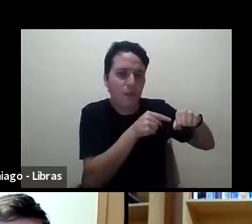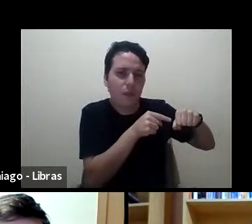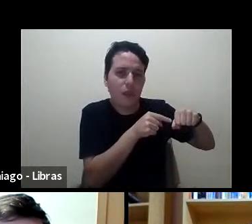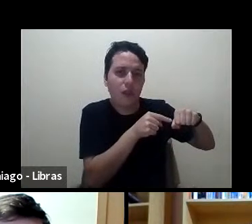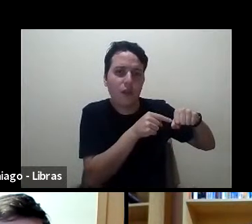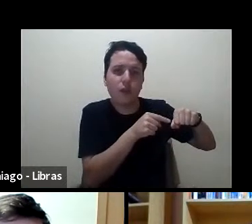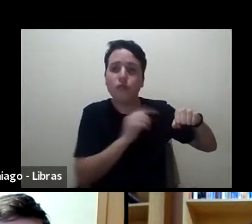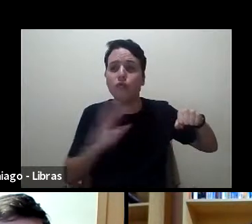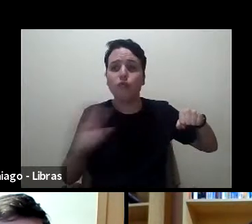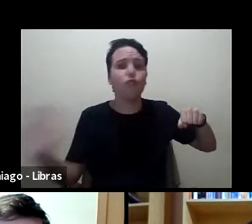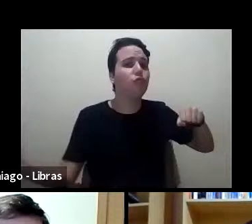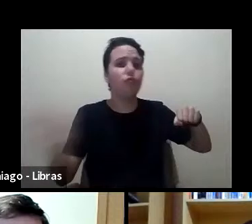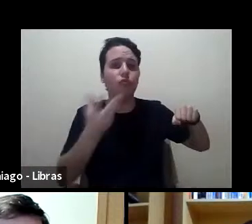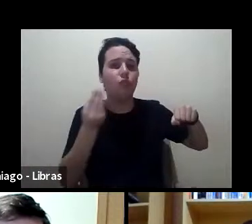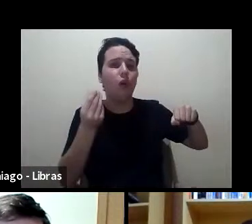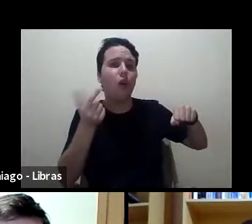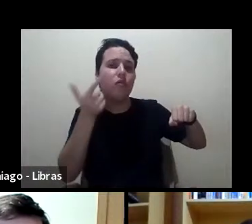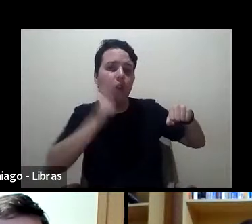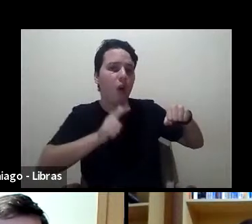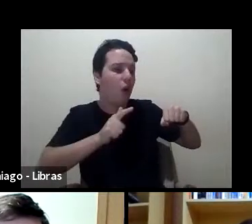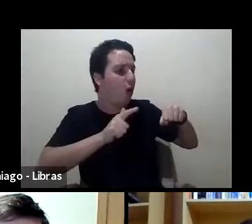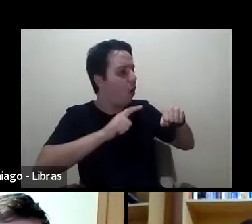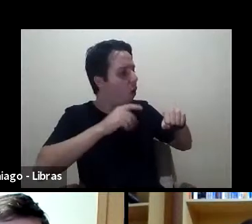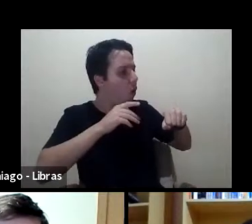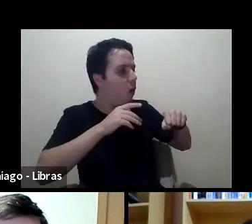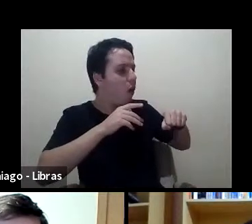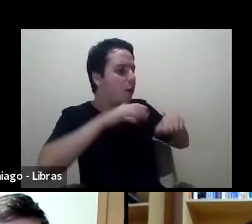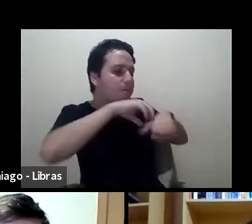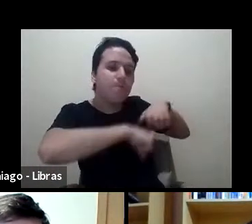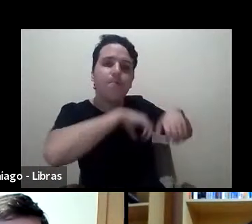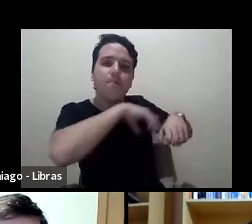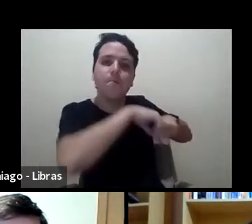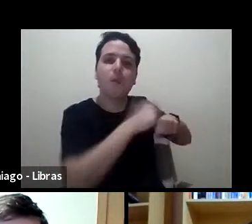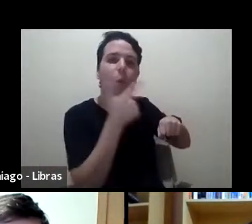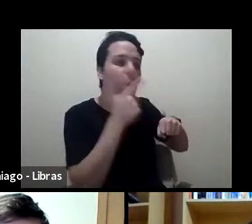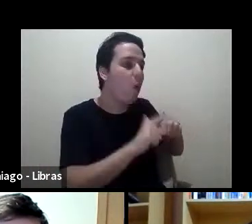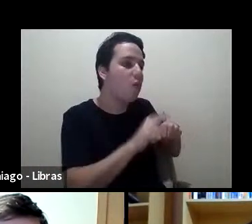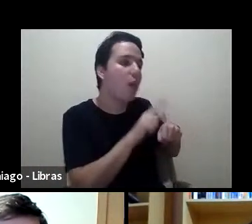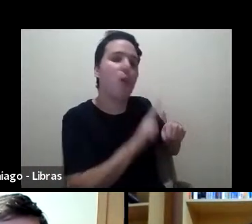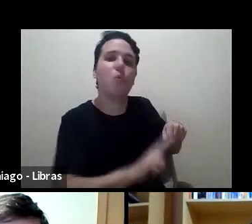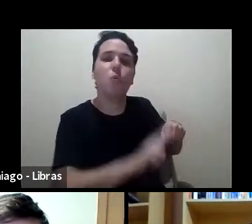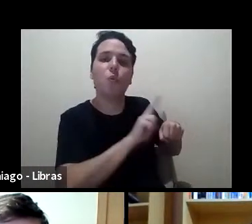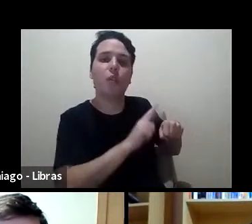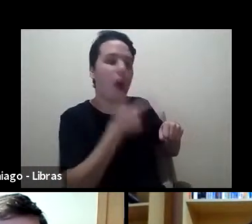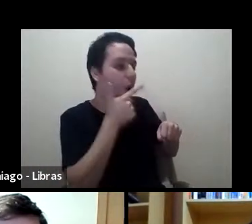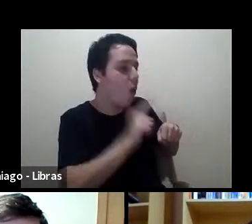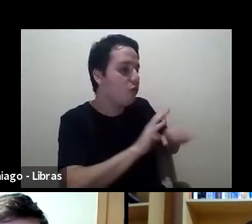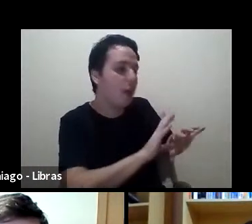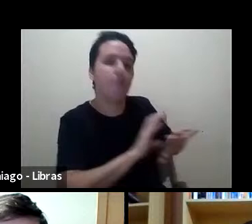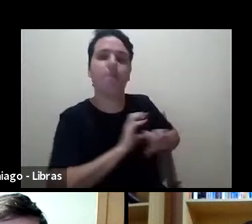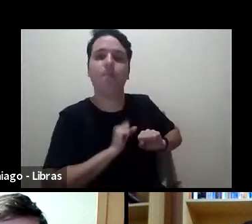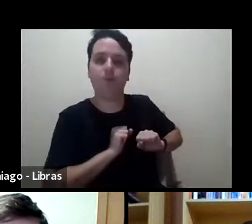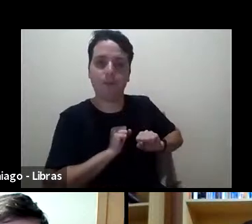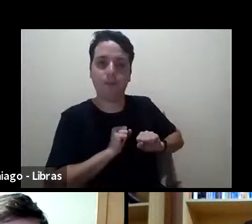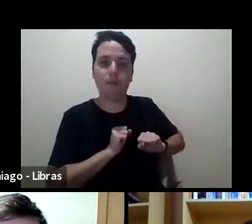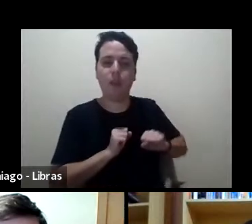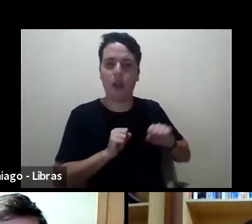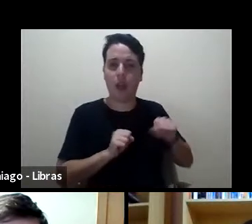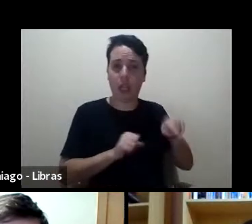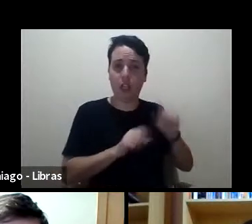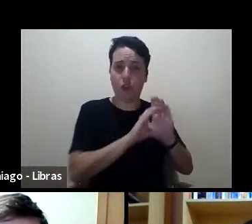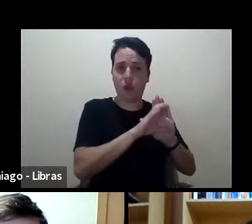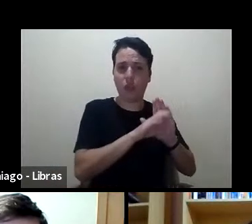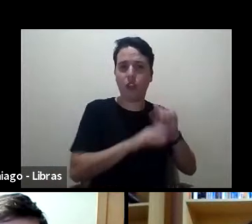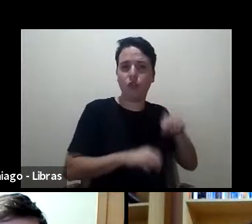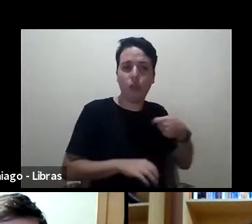acessíveis e usáveis para o público. e esta noção de usabilidade é algo que eu vou repetir várias